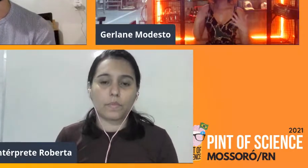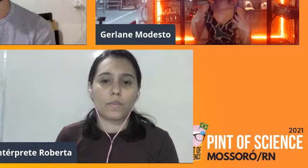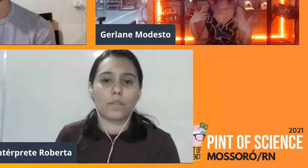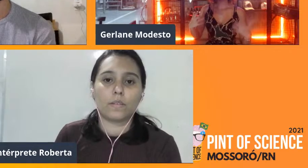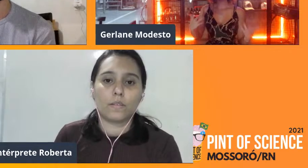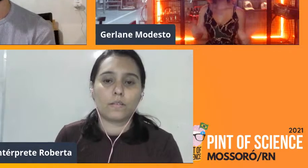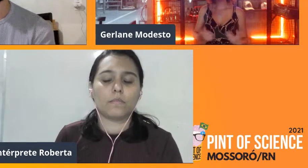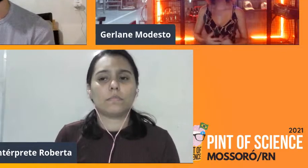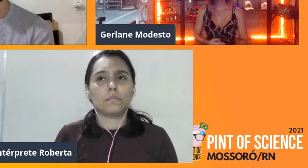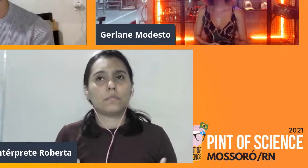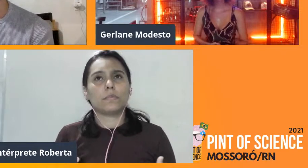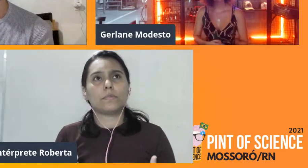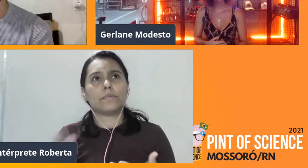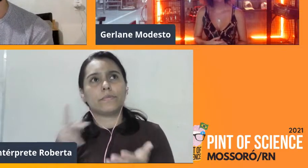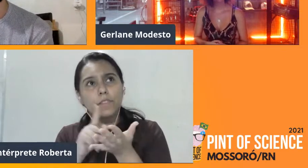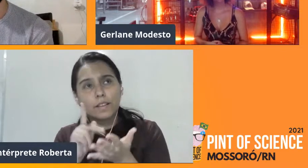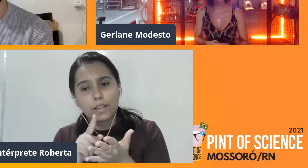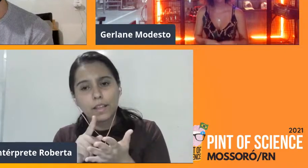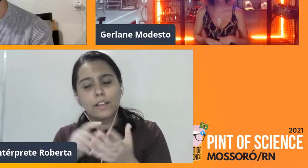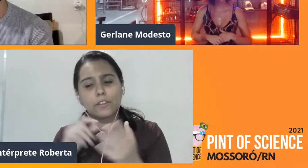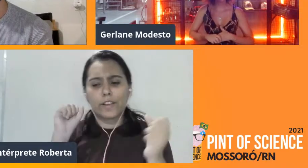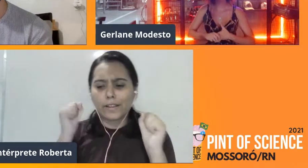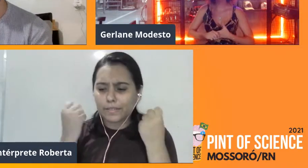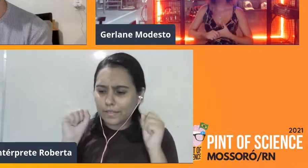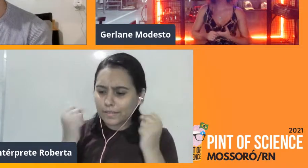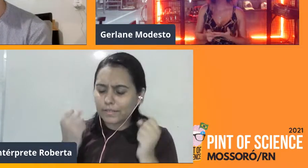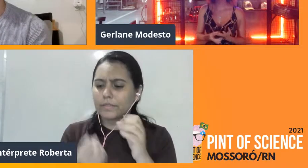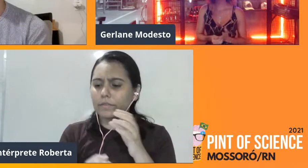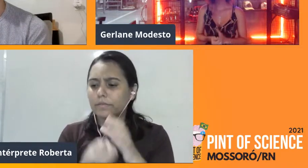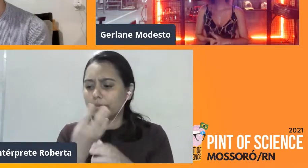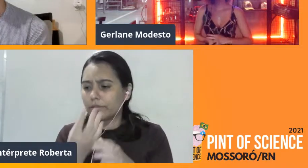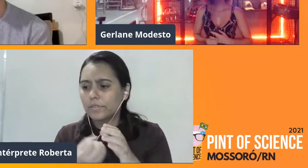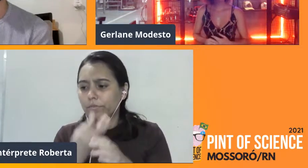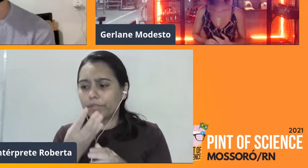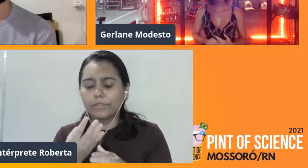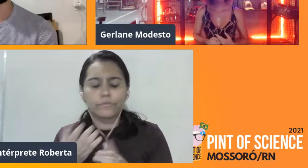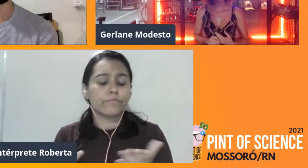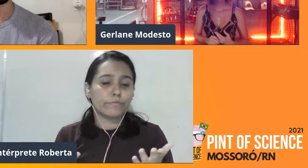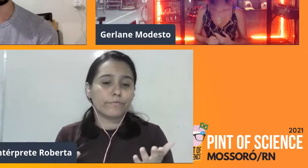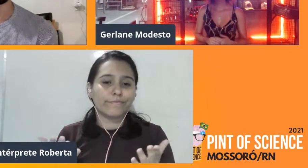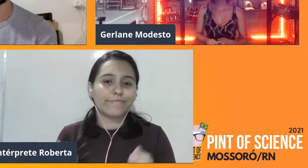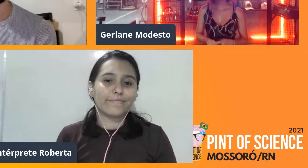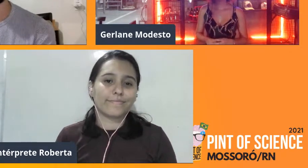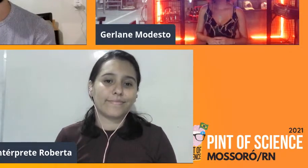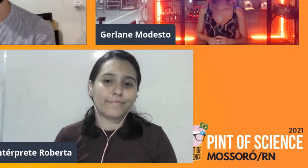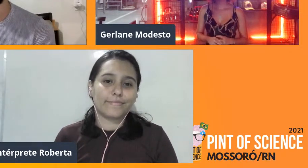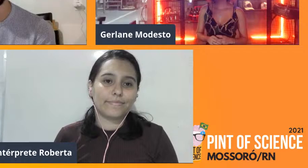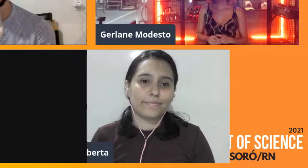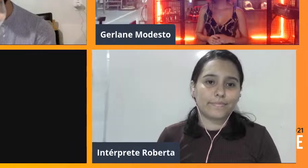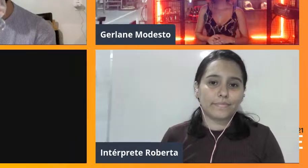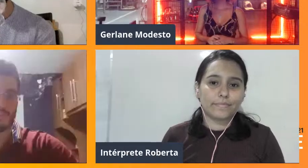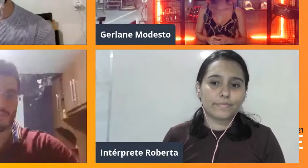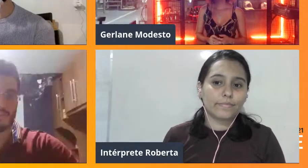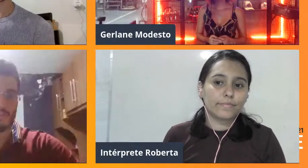Exercício, cerveja. Eu acho que vou responder a minha pergunta de hoje, né? Cadê o Felipe? Olá, Felipe.